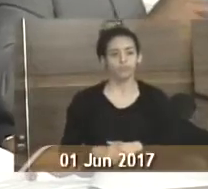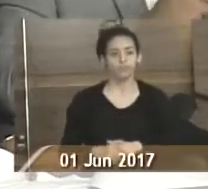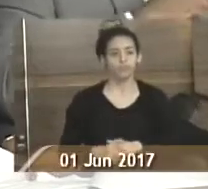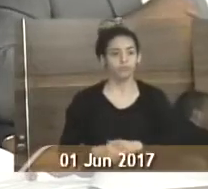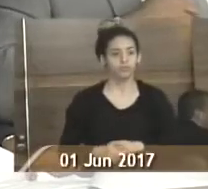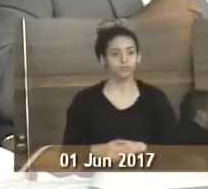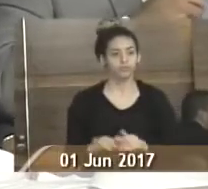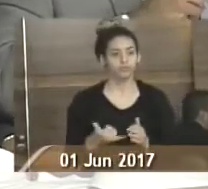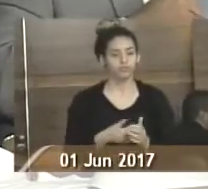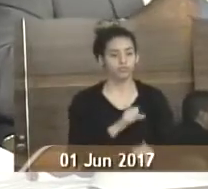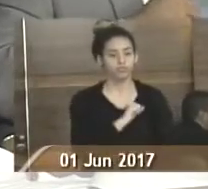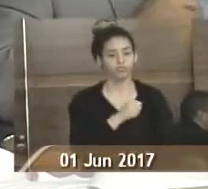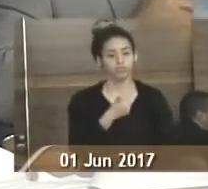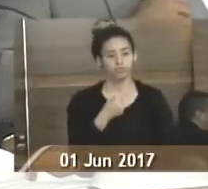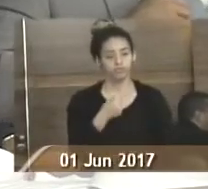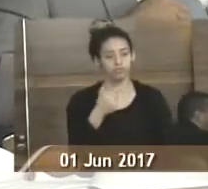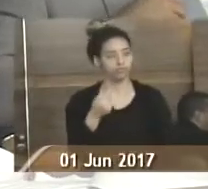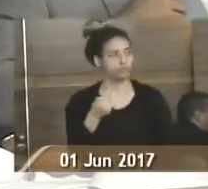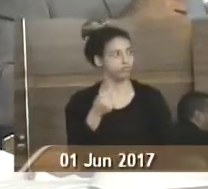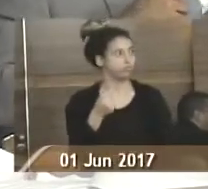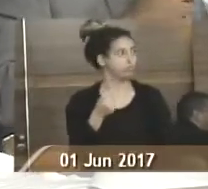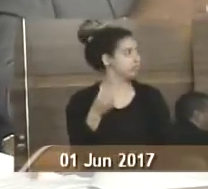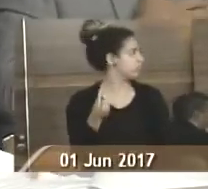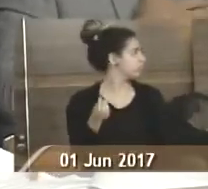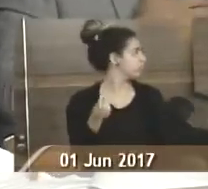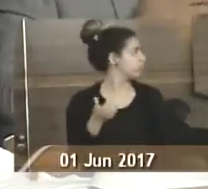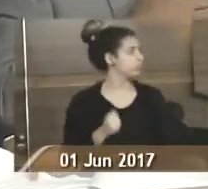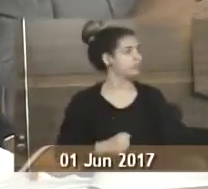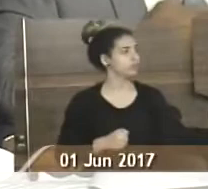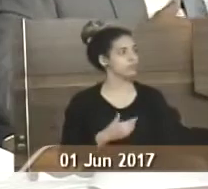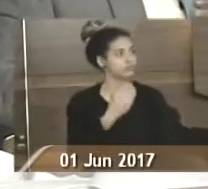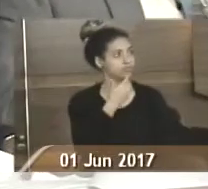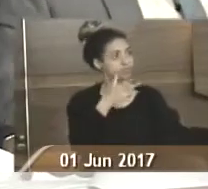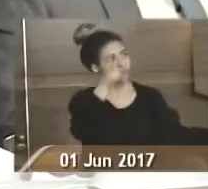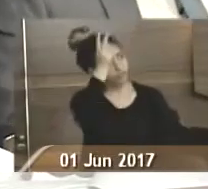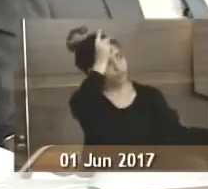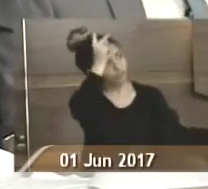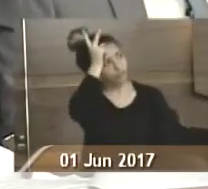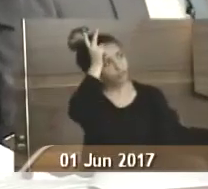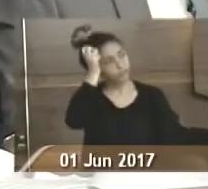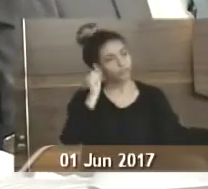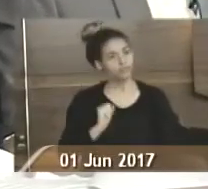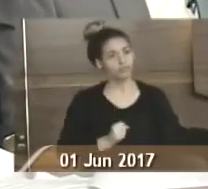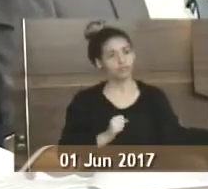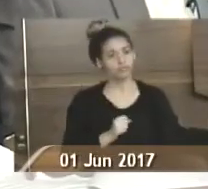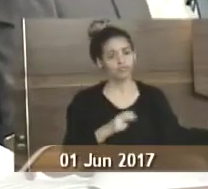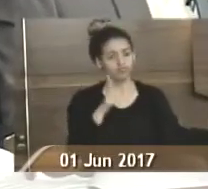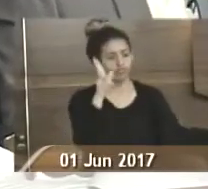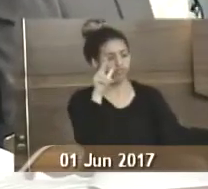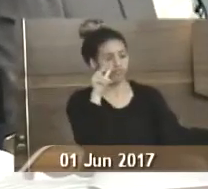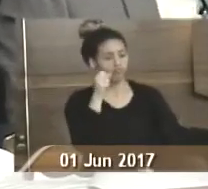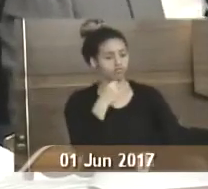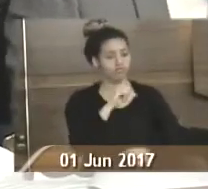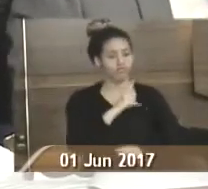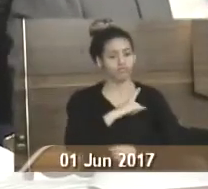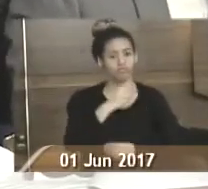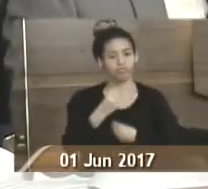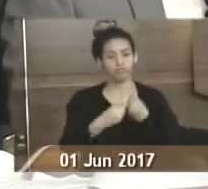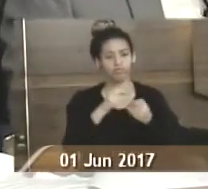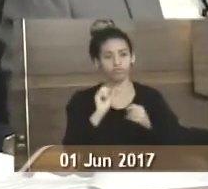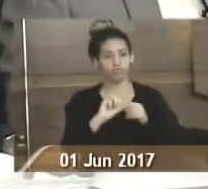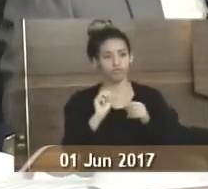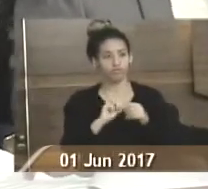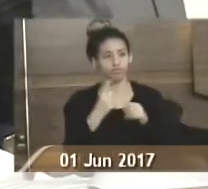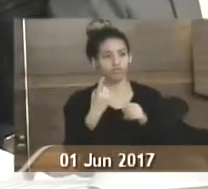Indicação 1756, de 2017. Indicando ao prefeito municipal que seja avaliada uma possibilidade de